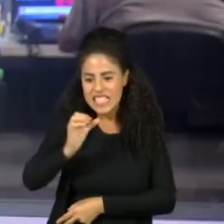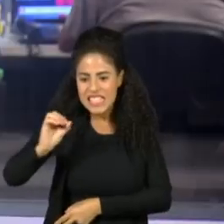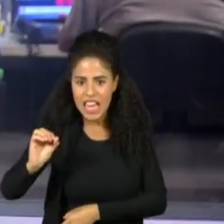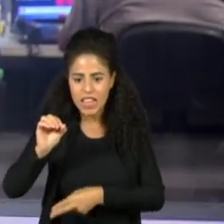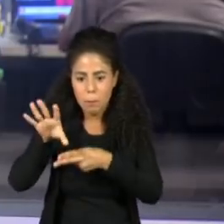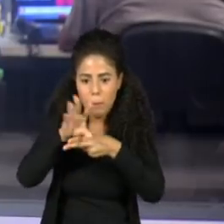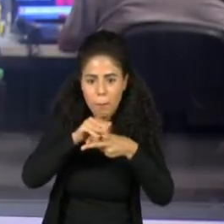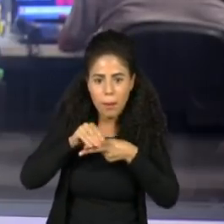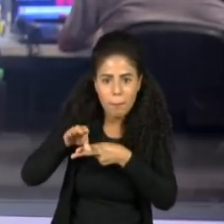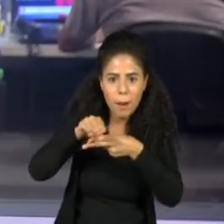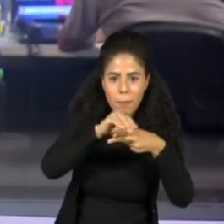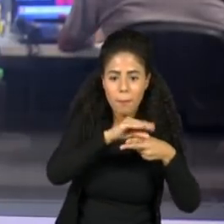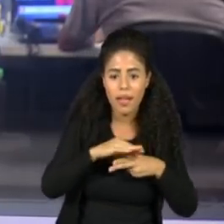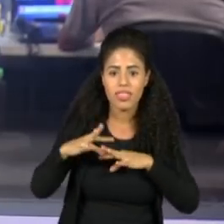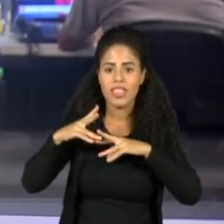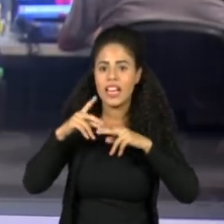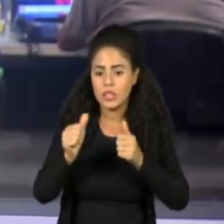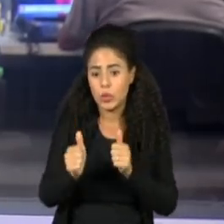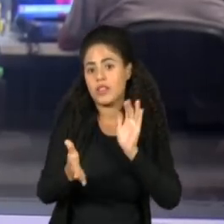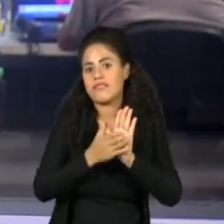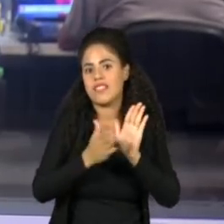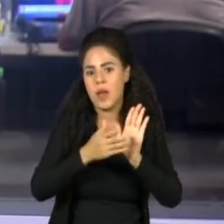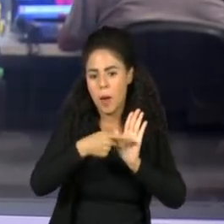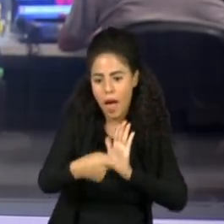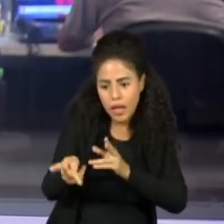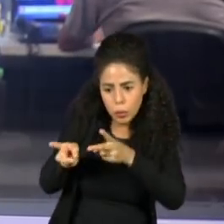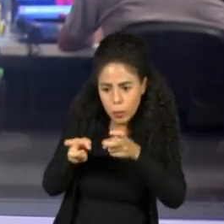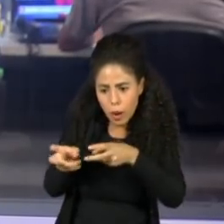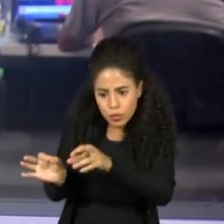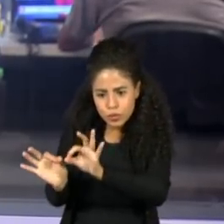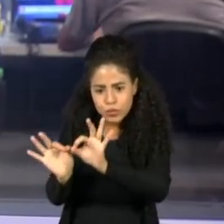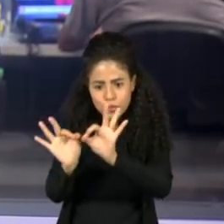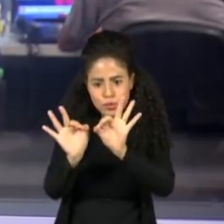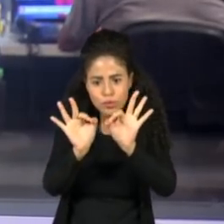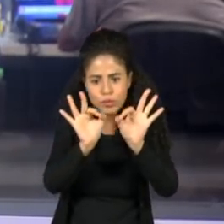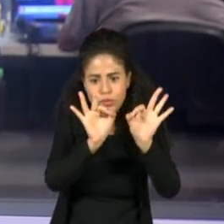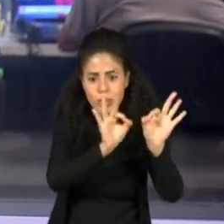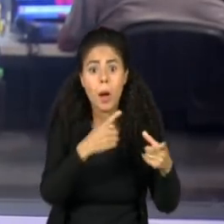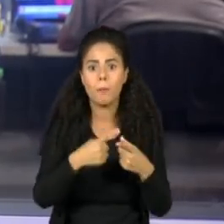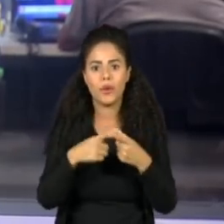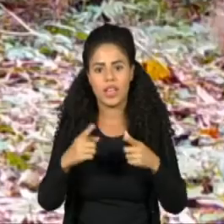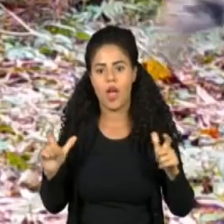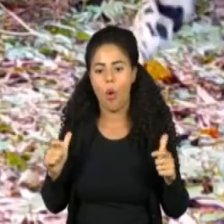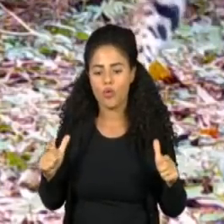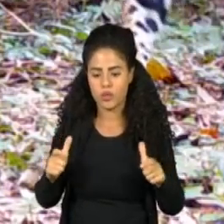fotográficas, do projeto que monitora a espécie ameaçada de extinção.